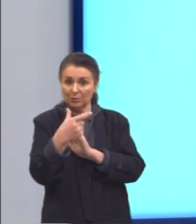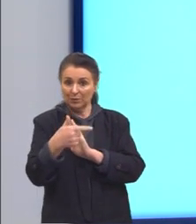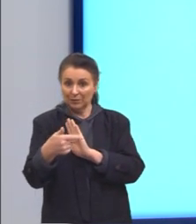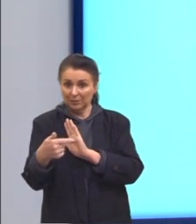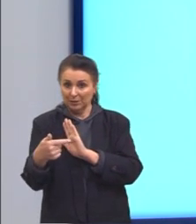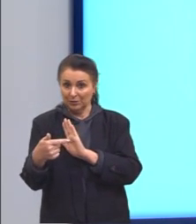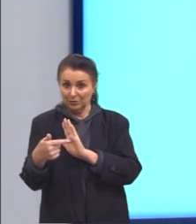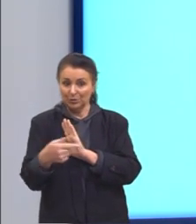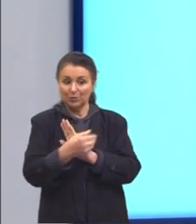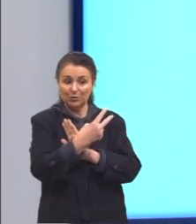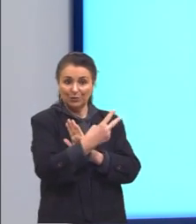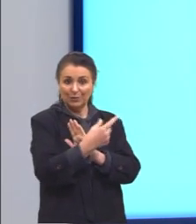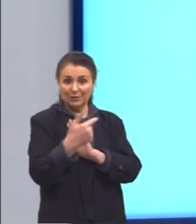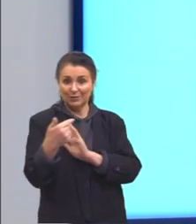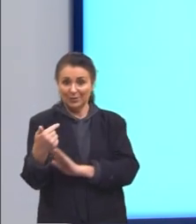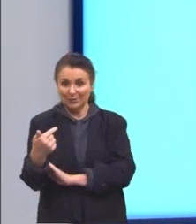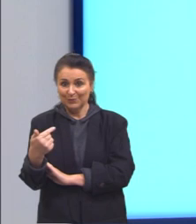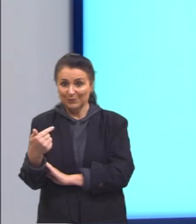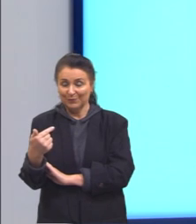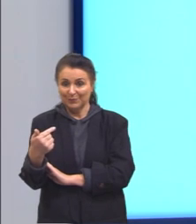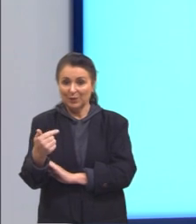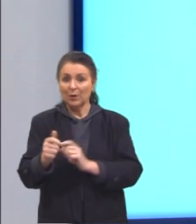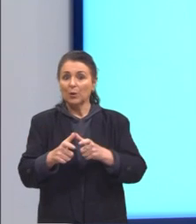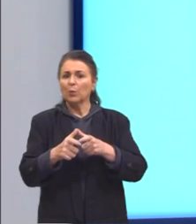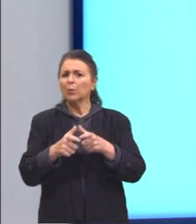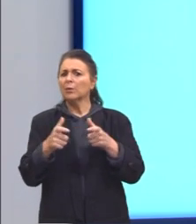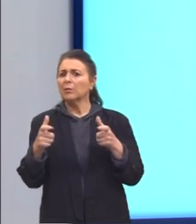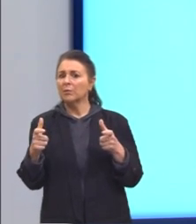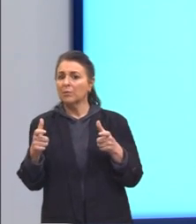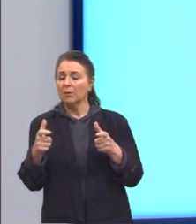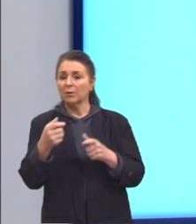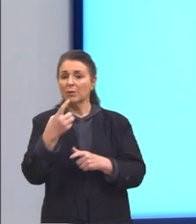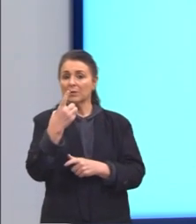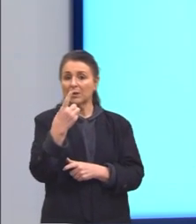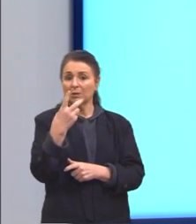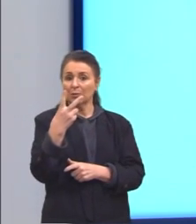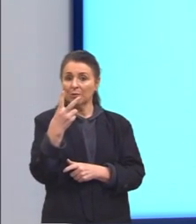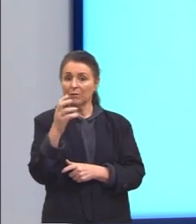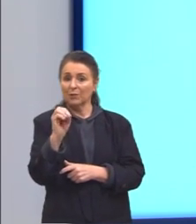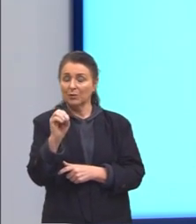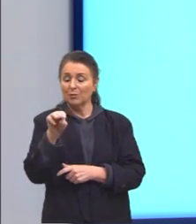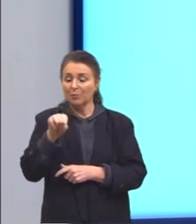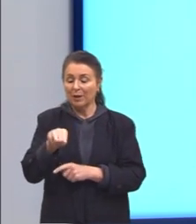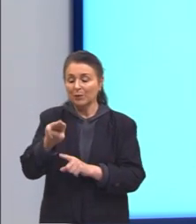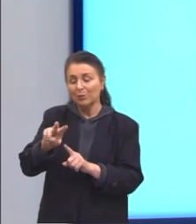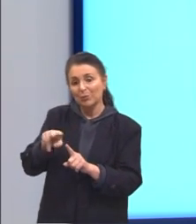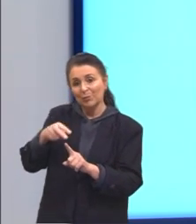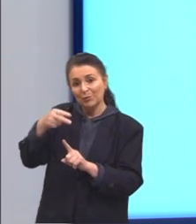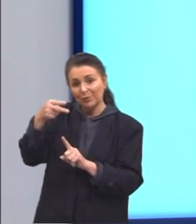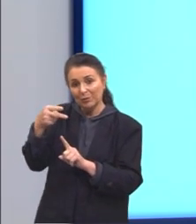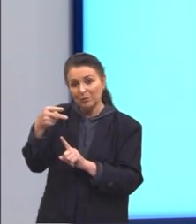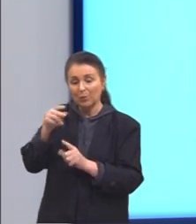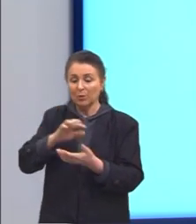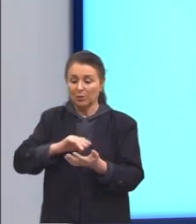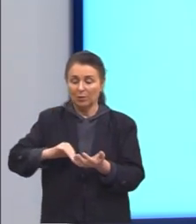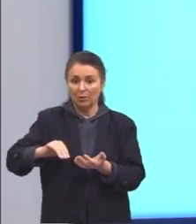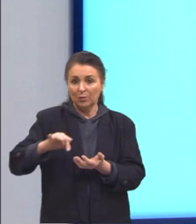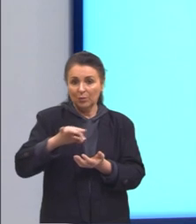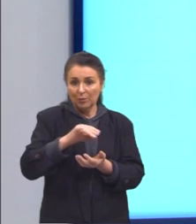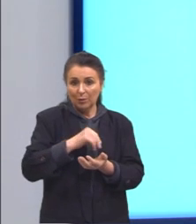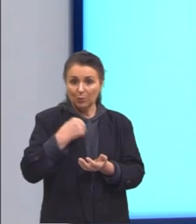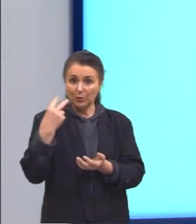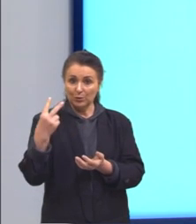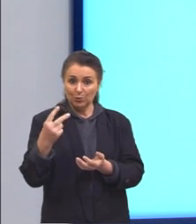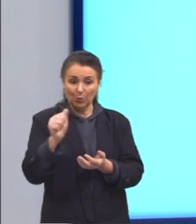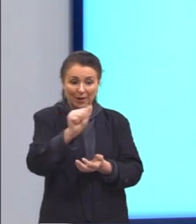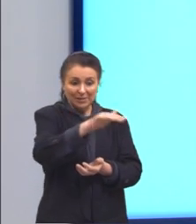27. Então, o aumento foi de 120 metros quadrados. Nós calculamos as duas